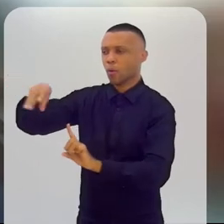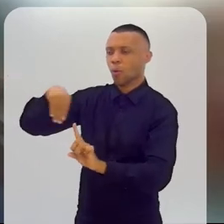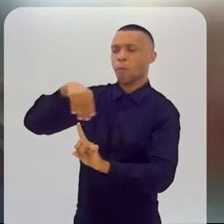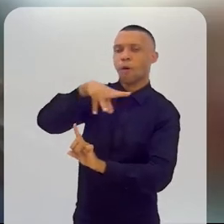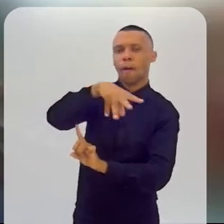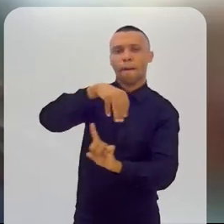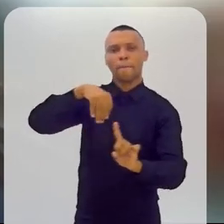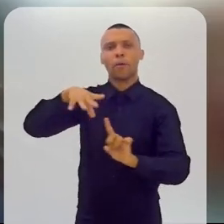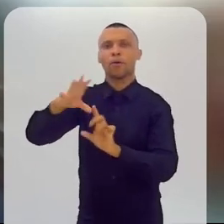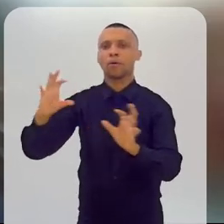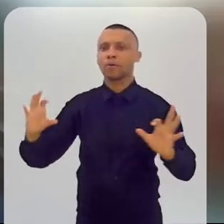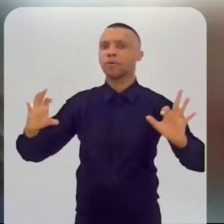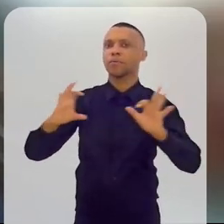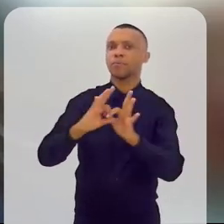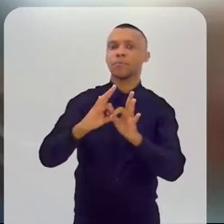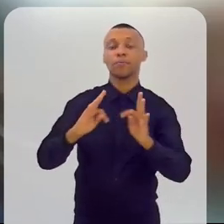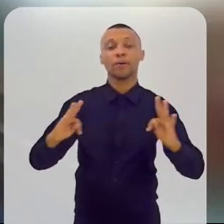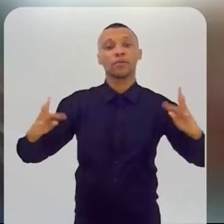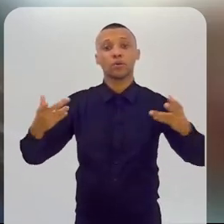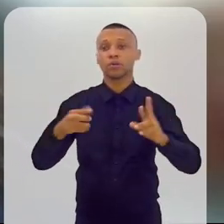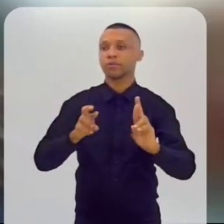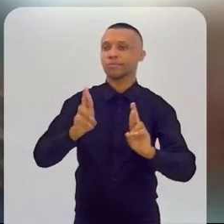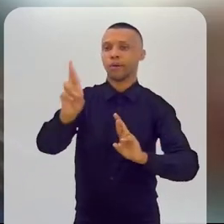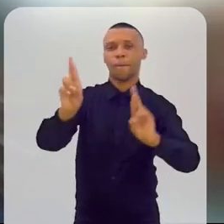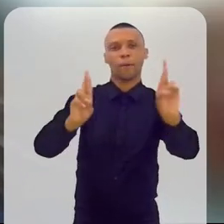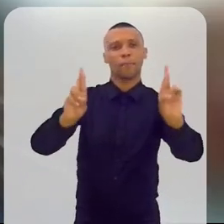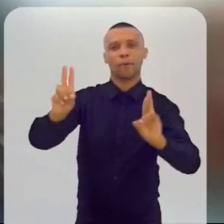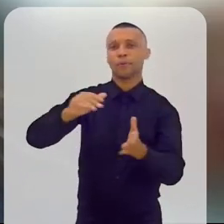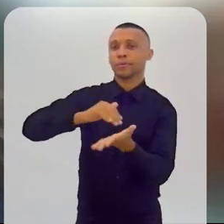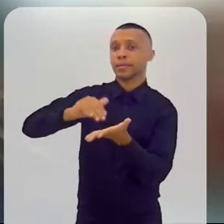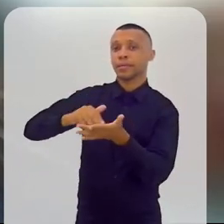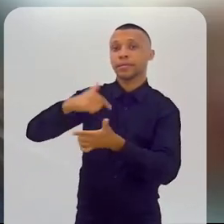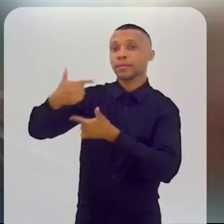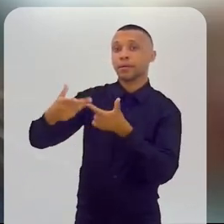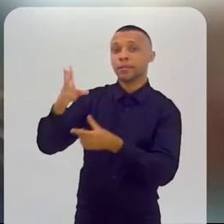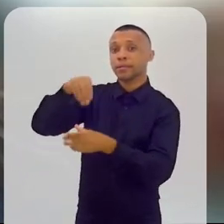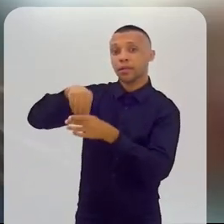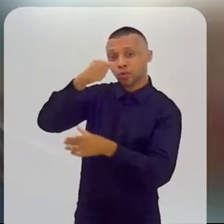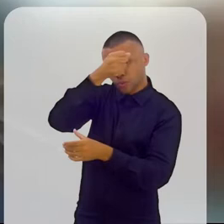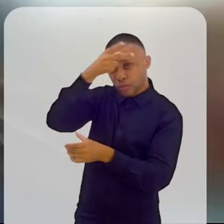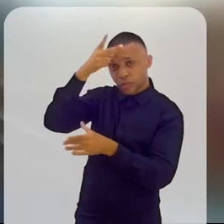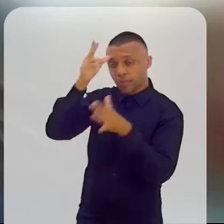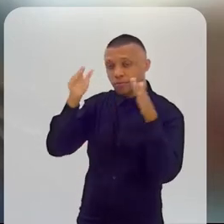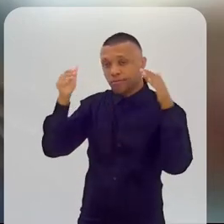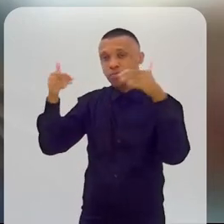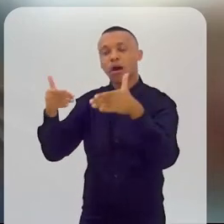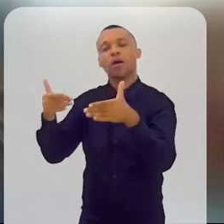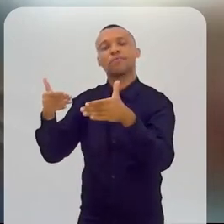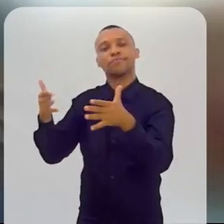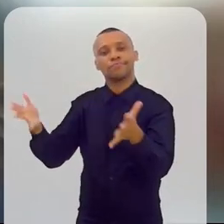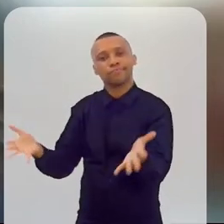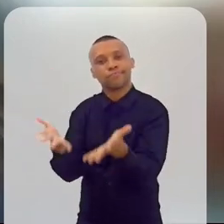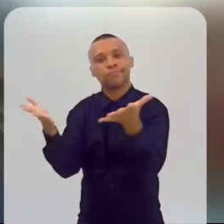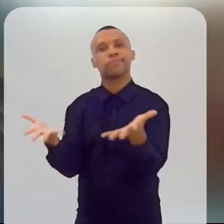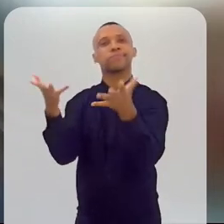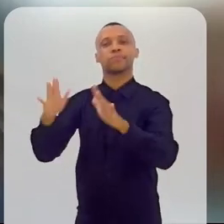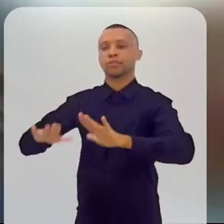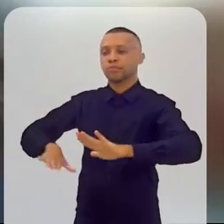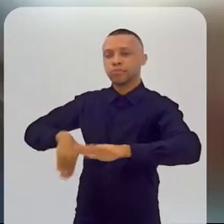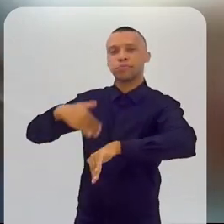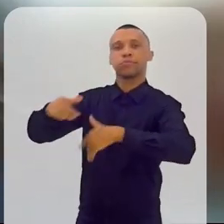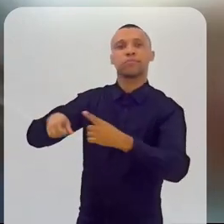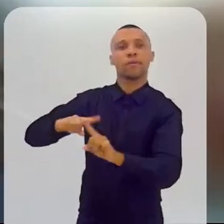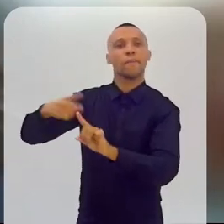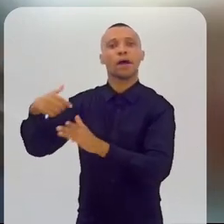os secretários e secretárias municipais que trabalham, de alguma maneira, o desenvolvimento